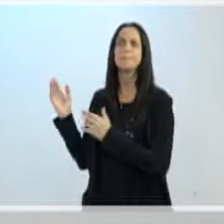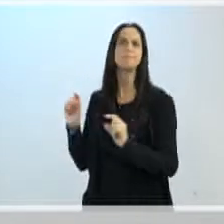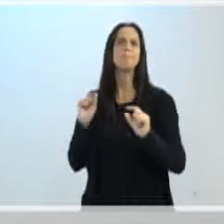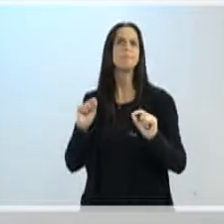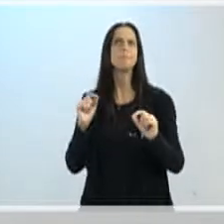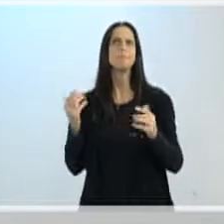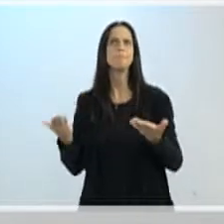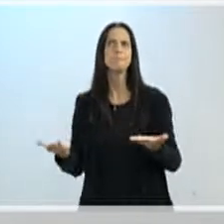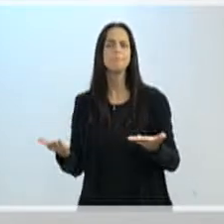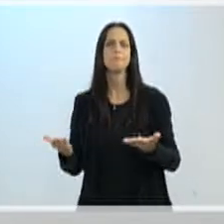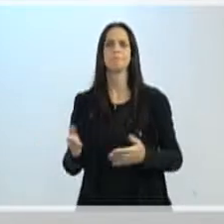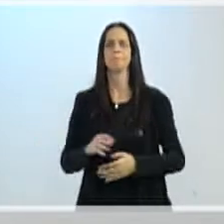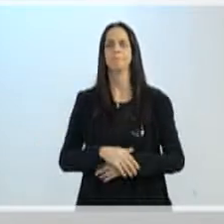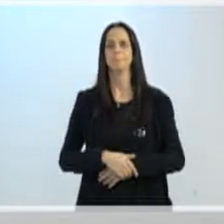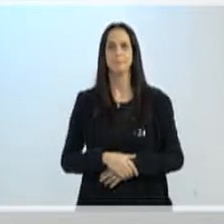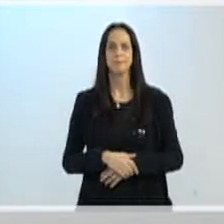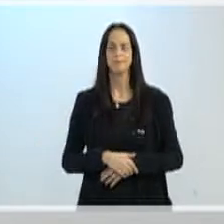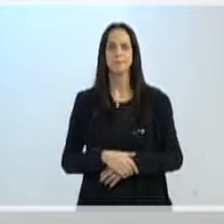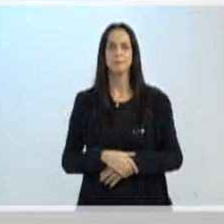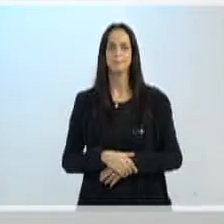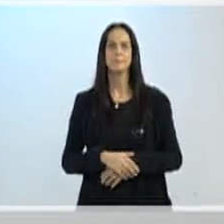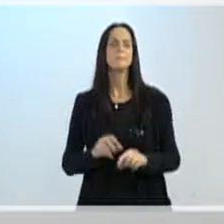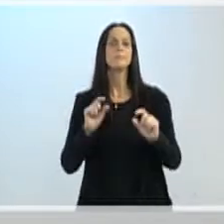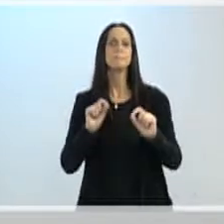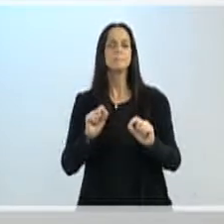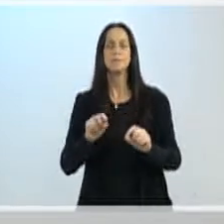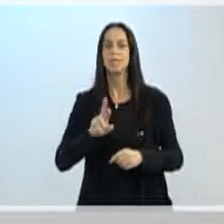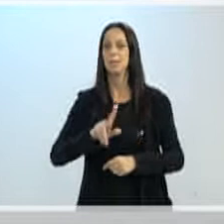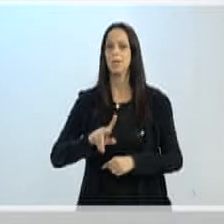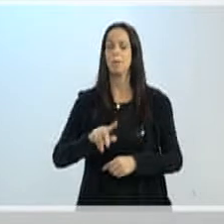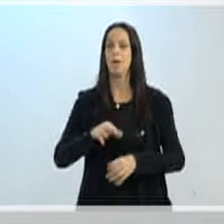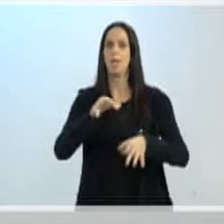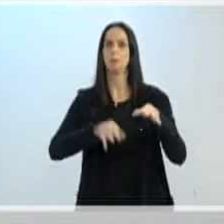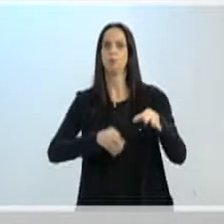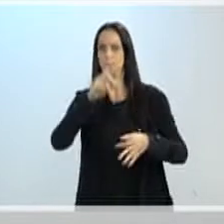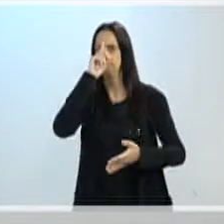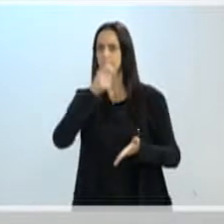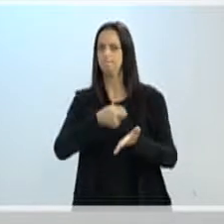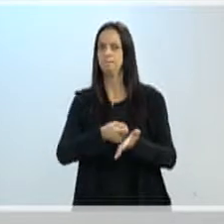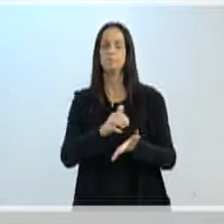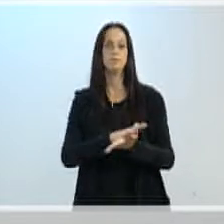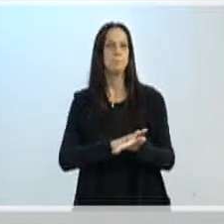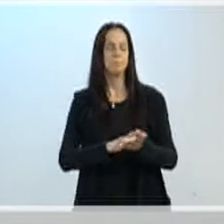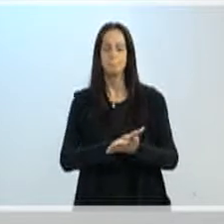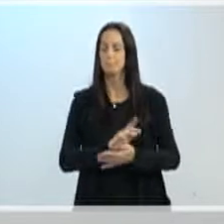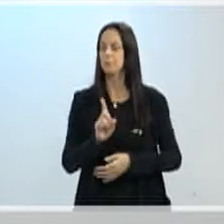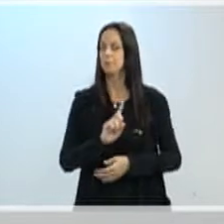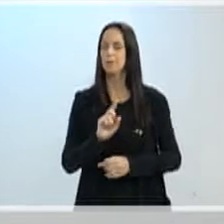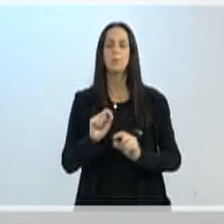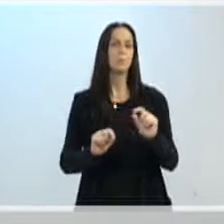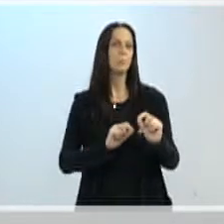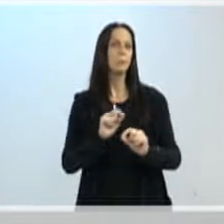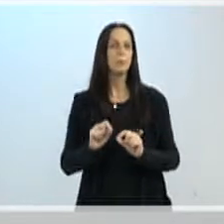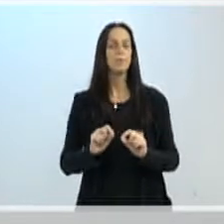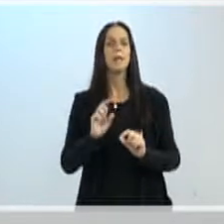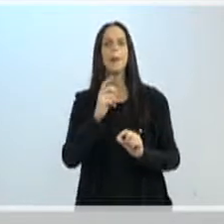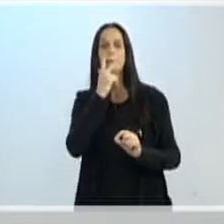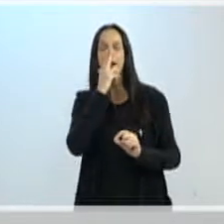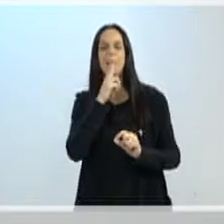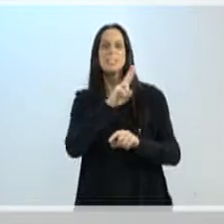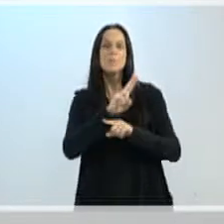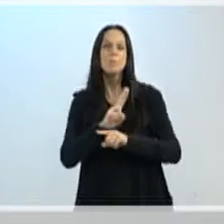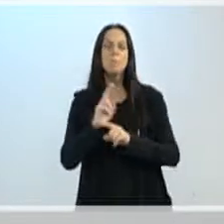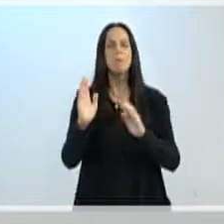uma antecipação de decisão, de julgamento, é apenas um produto intermediário que a gente